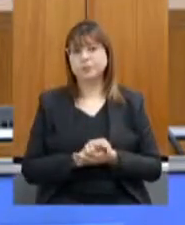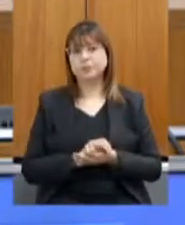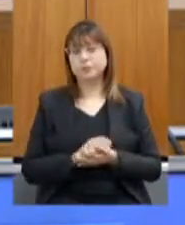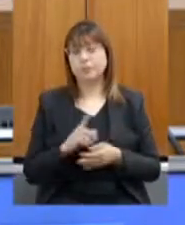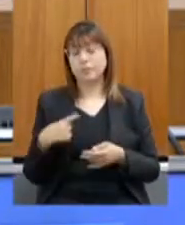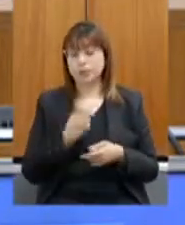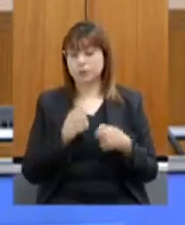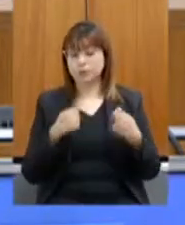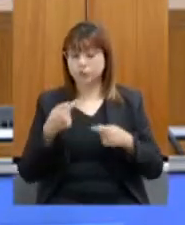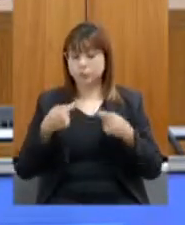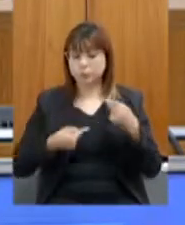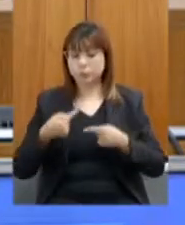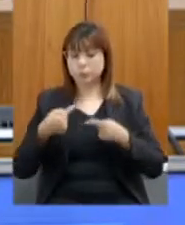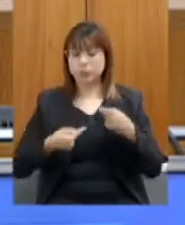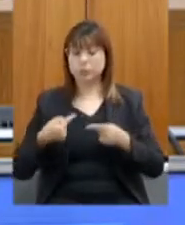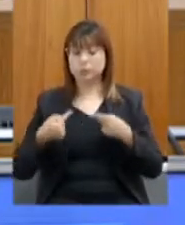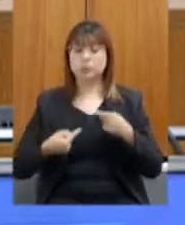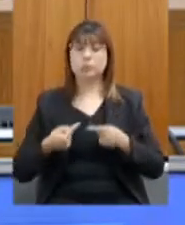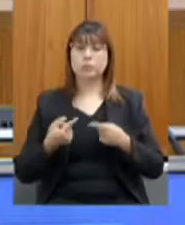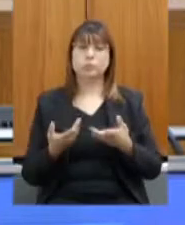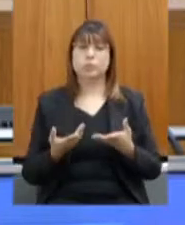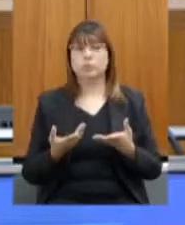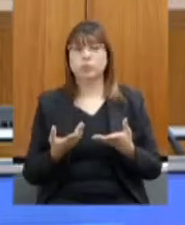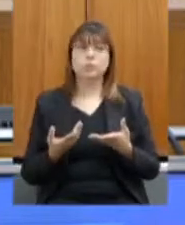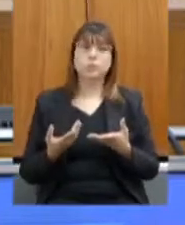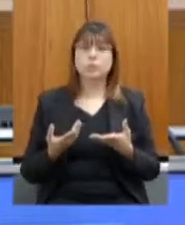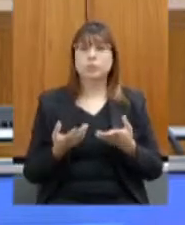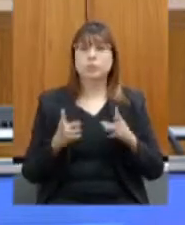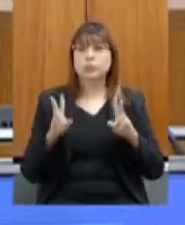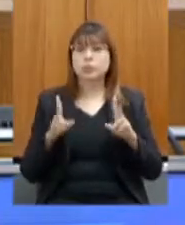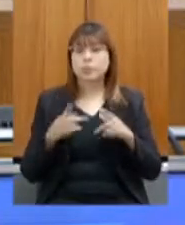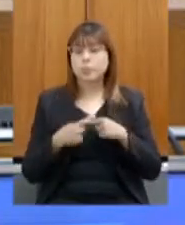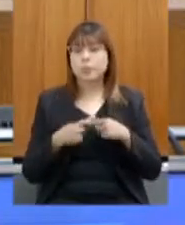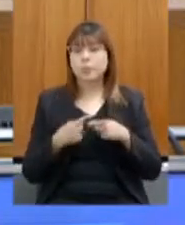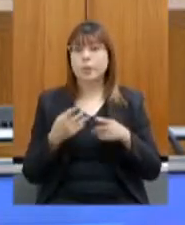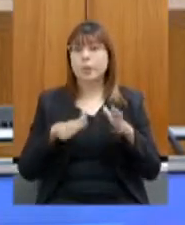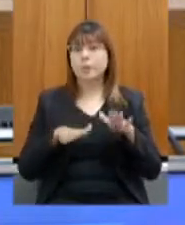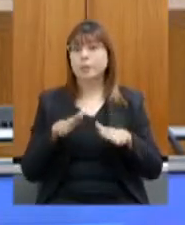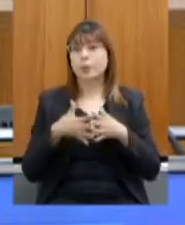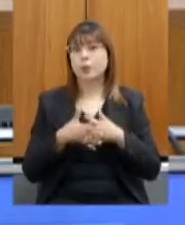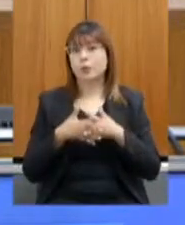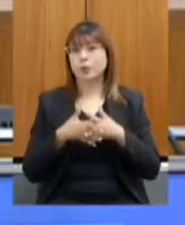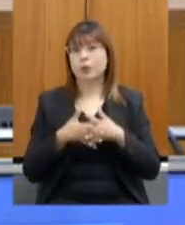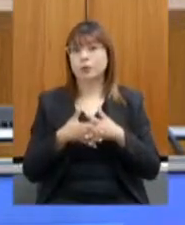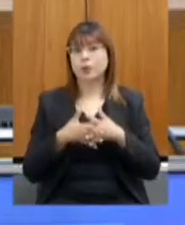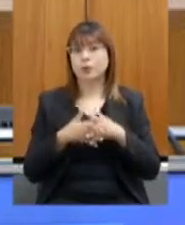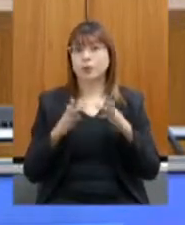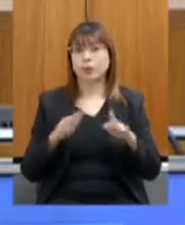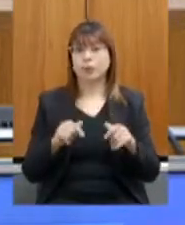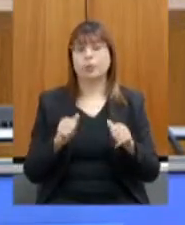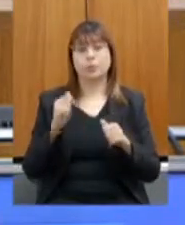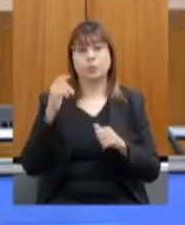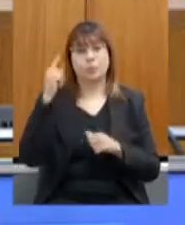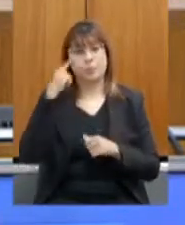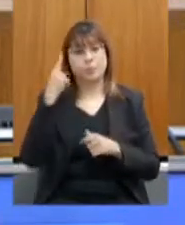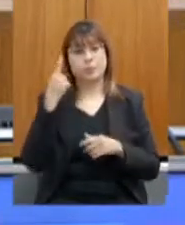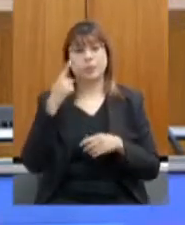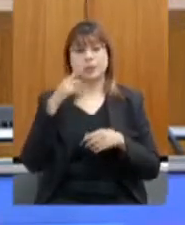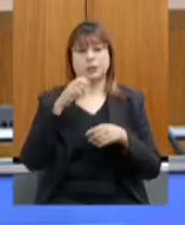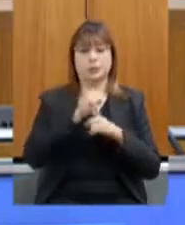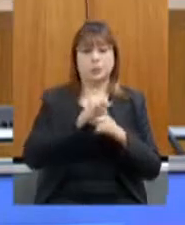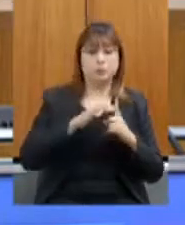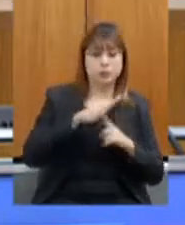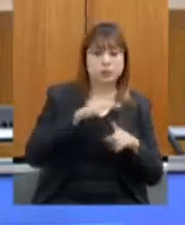a gente precisa discutir muito a outra confusão que acontece na sociedade aqui também nessa casa